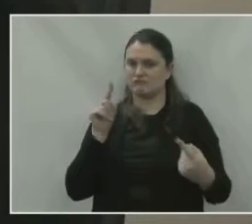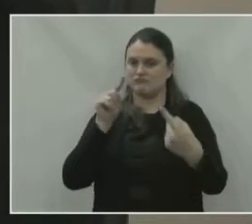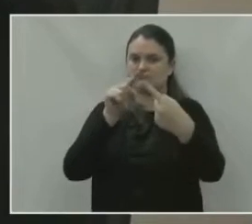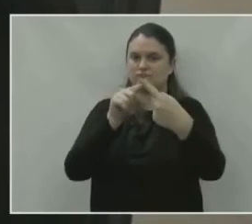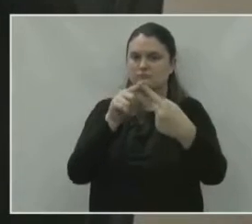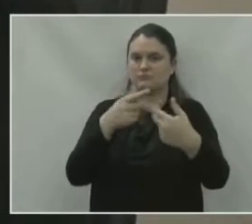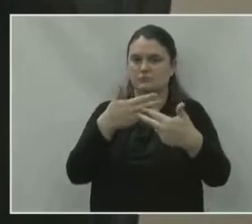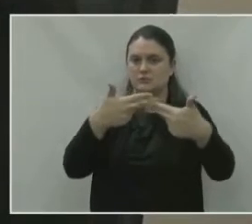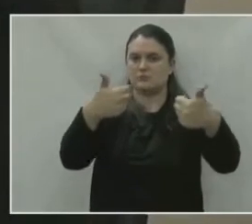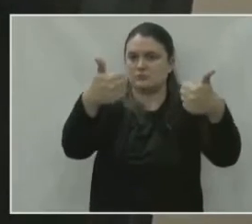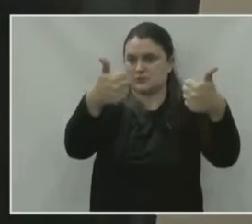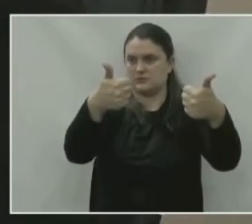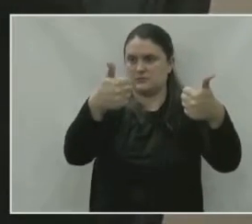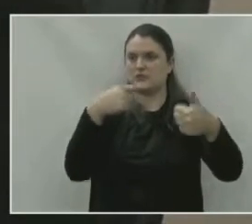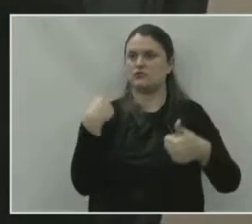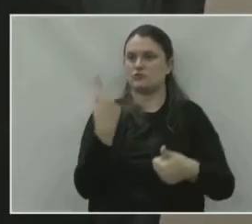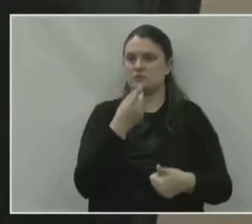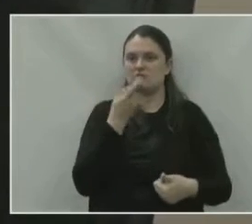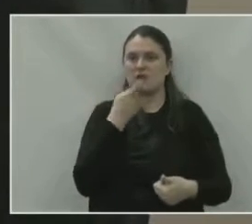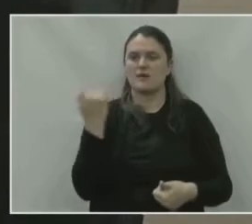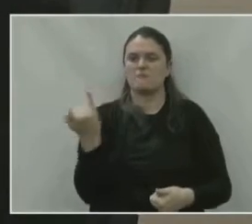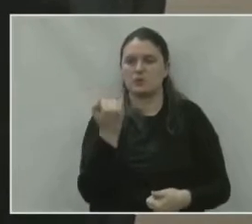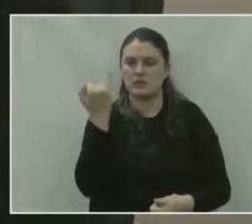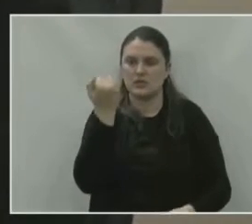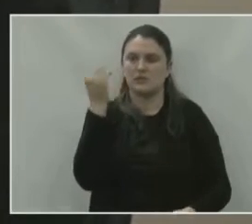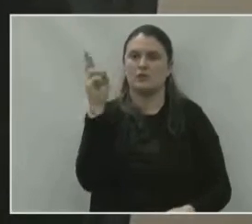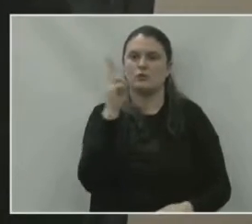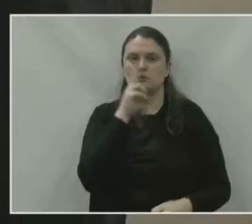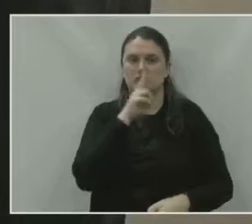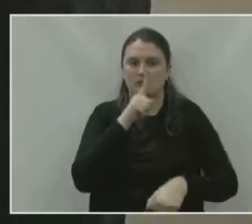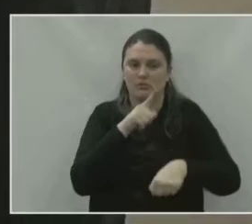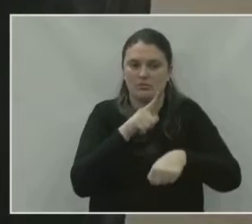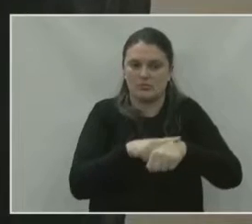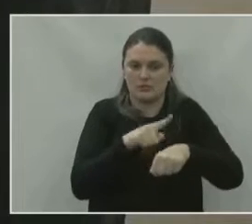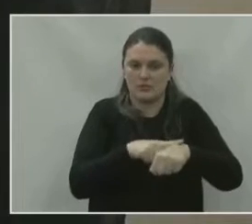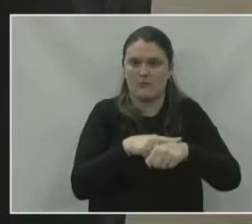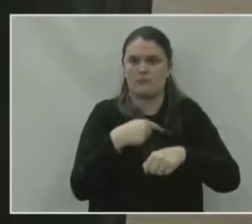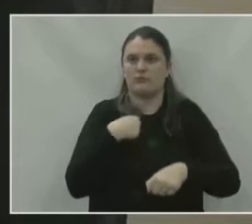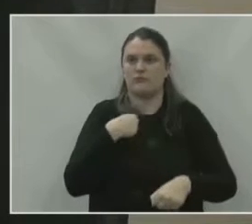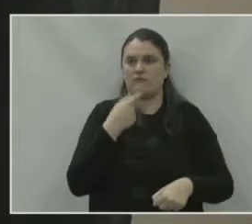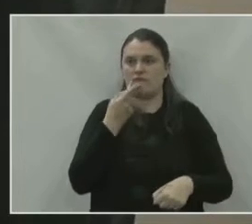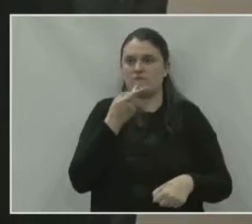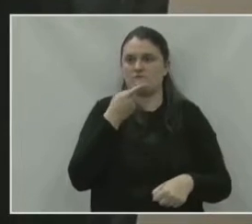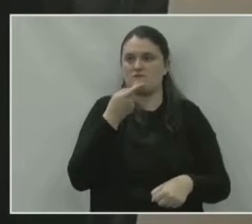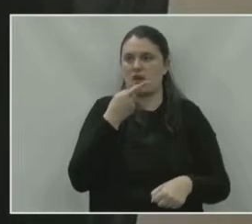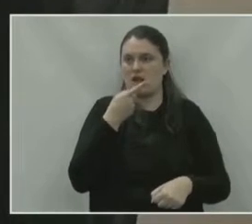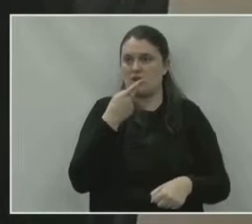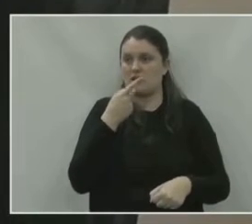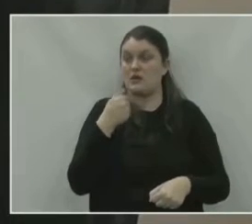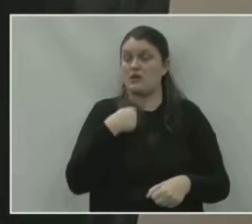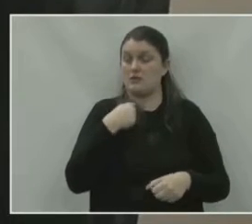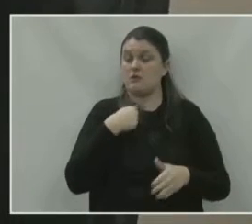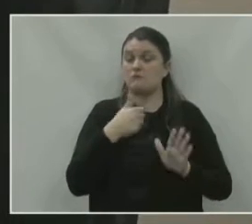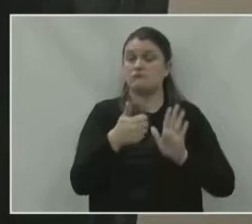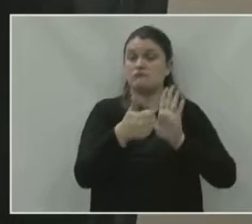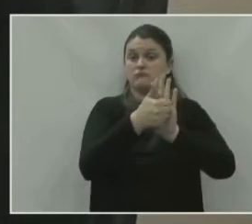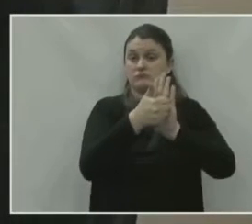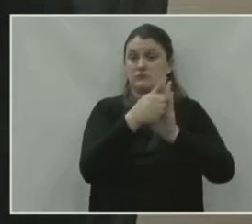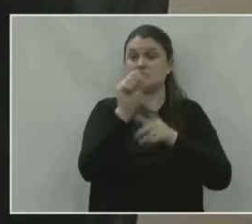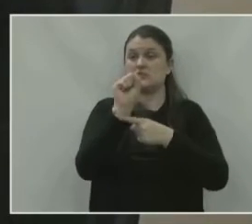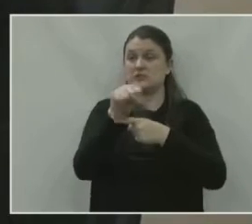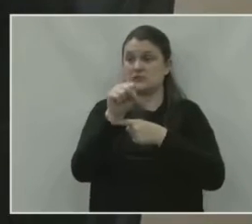Quando falamos da importância da urgência, naquele momento que eu me pronunciei, quis dizer apenas que sou favorável, sim,